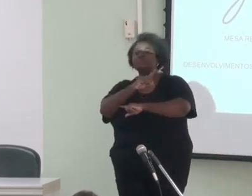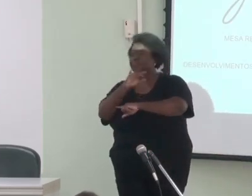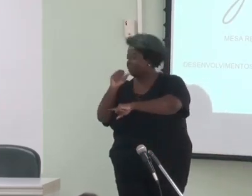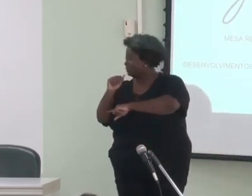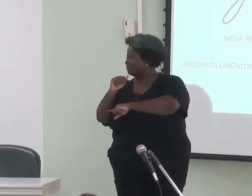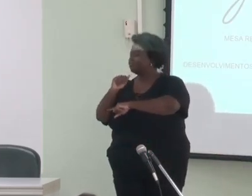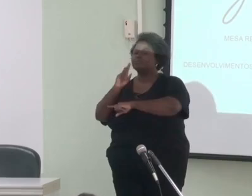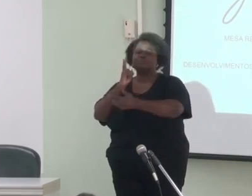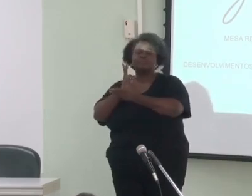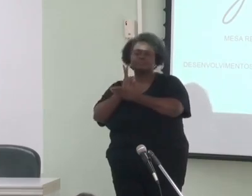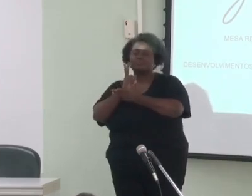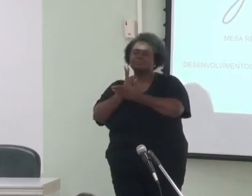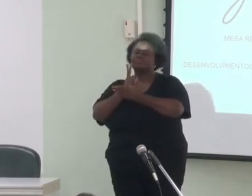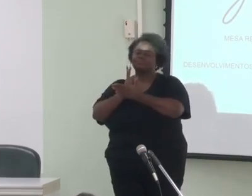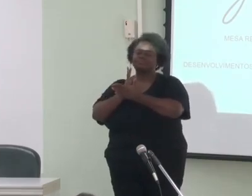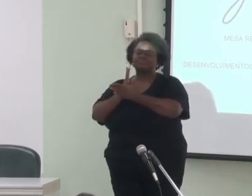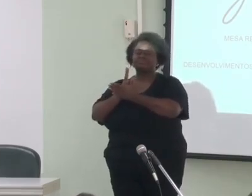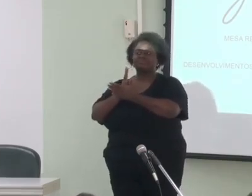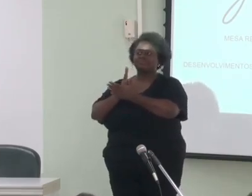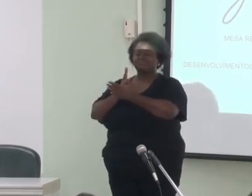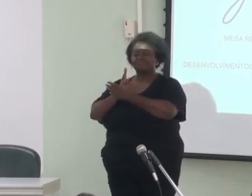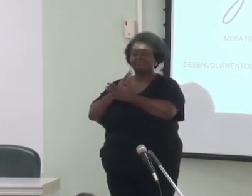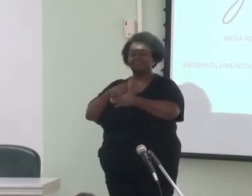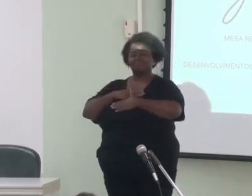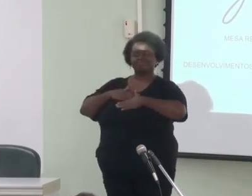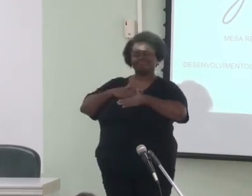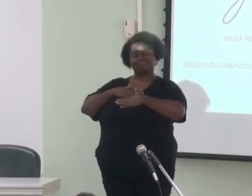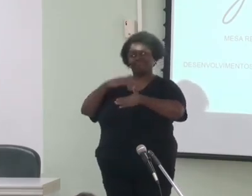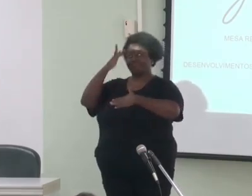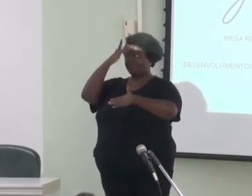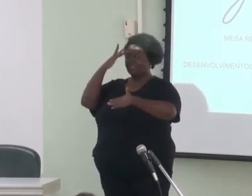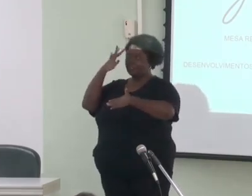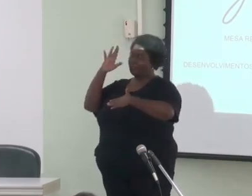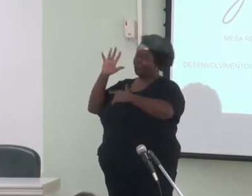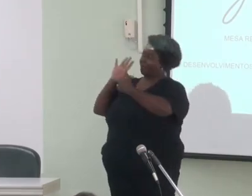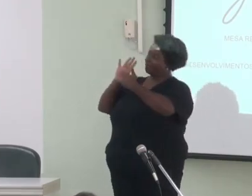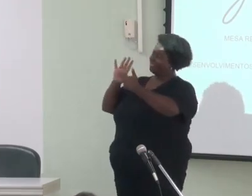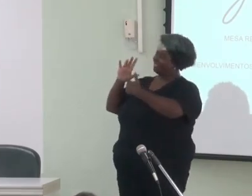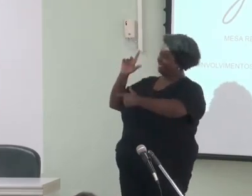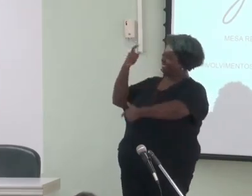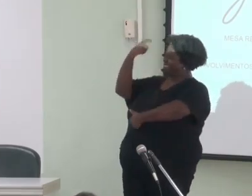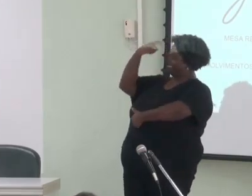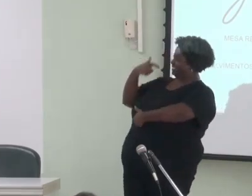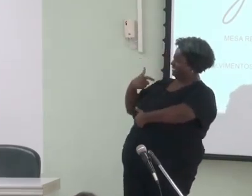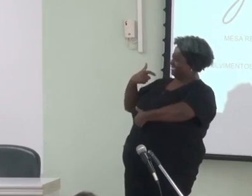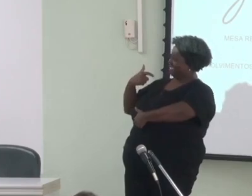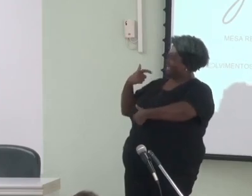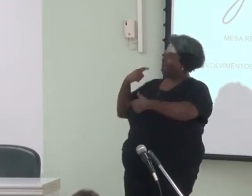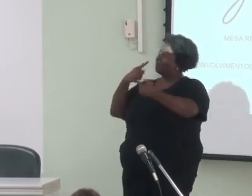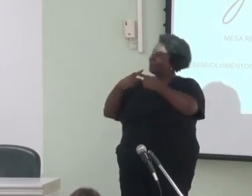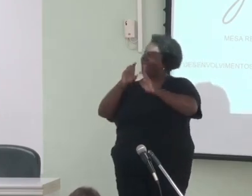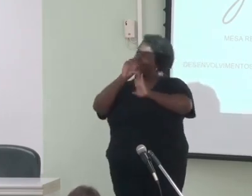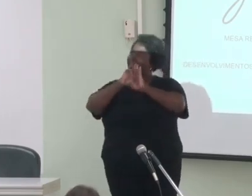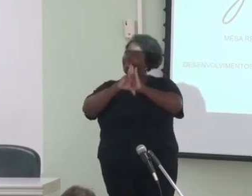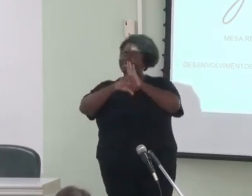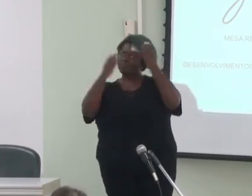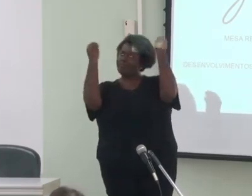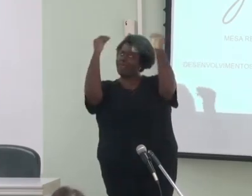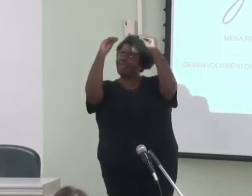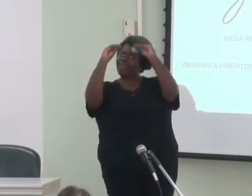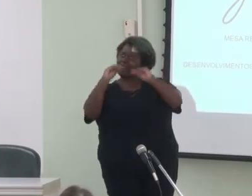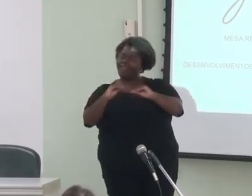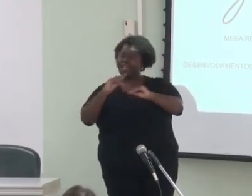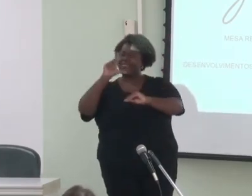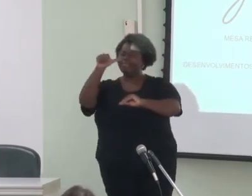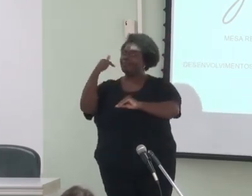curioso ser apresentado pelo resumo do Lattes, porque a gente põe lá e depois não se identifica mais com ele. Mas essa sou eu, sim. Só